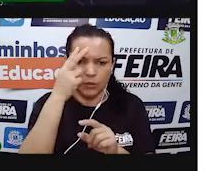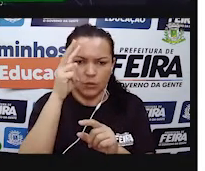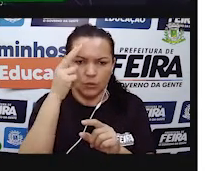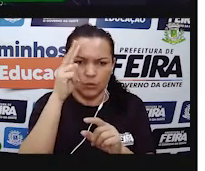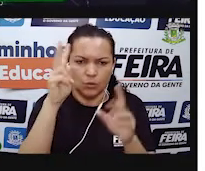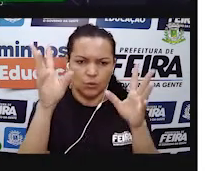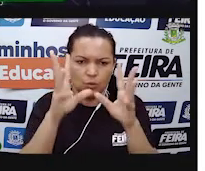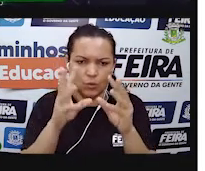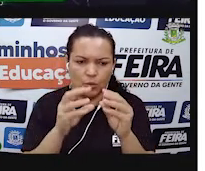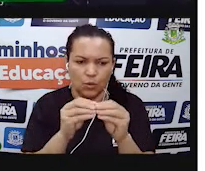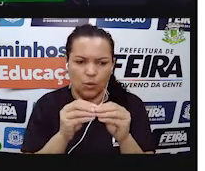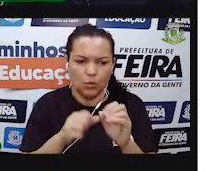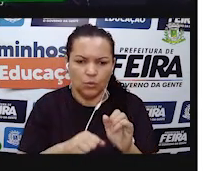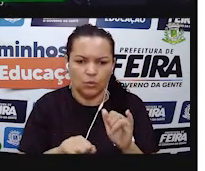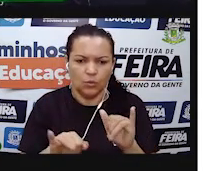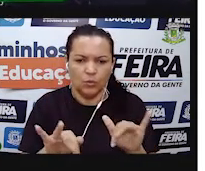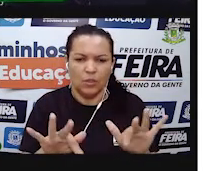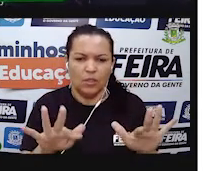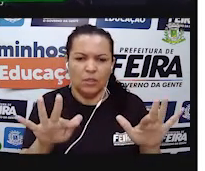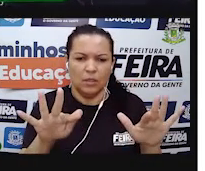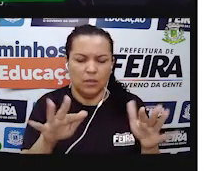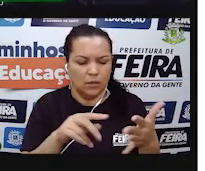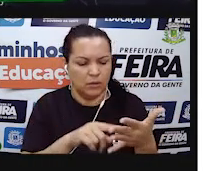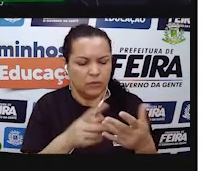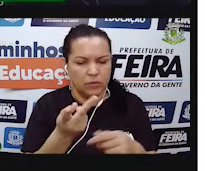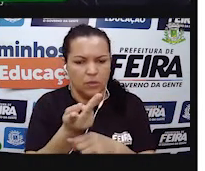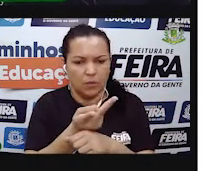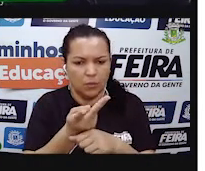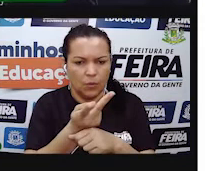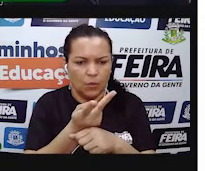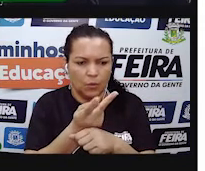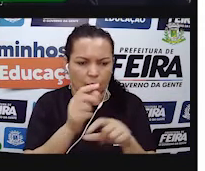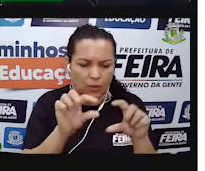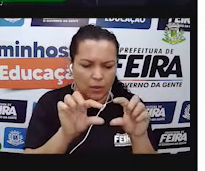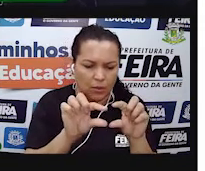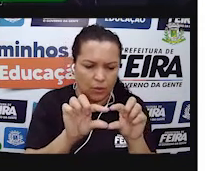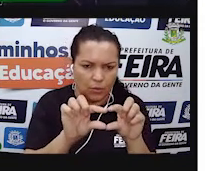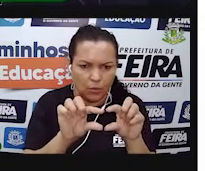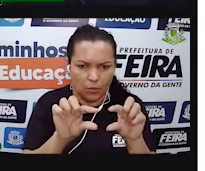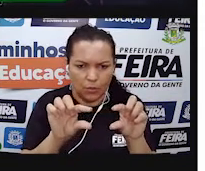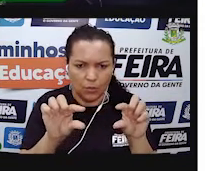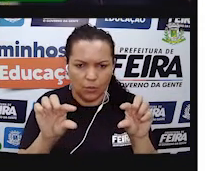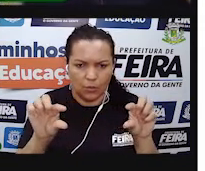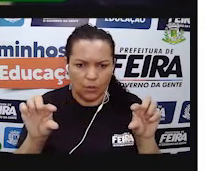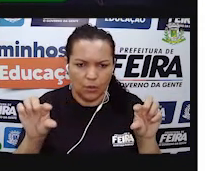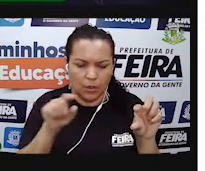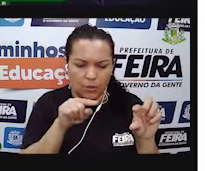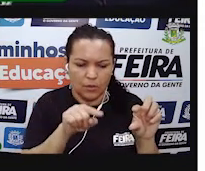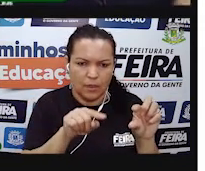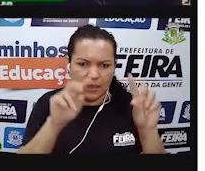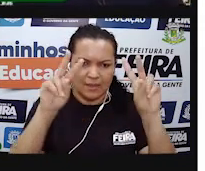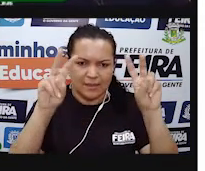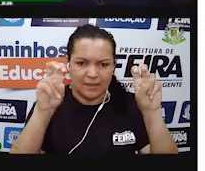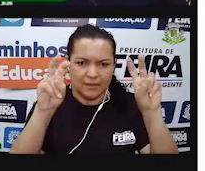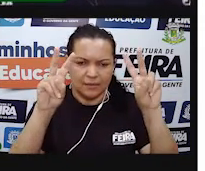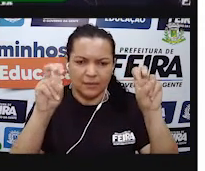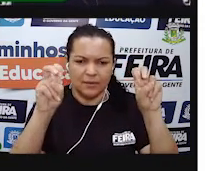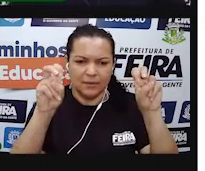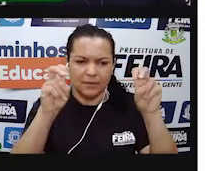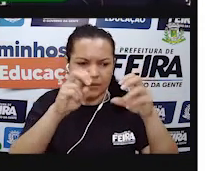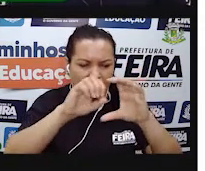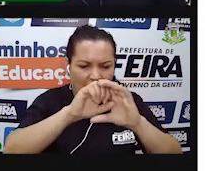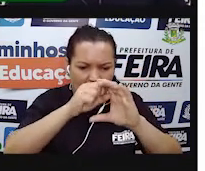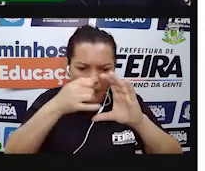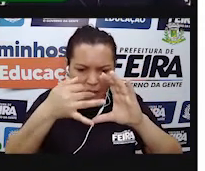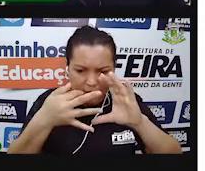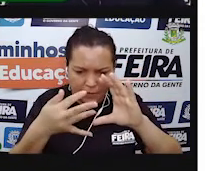Então, onde é que você acha esse histórico de consumo? Na conta de luz, você vai procurar por um quadro e